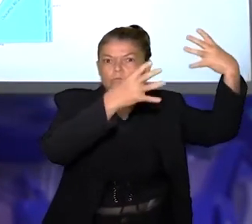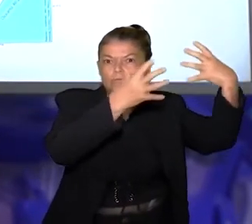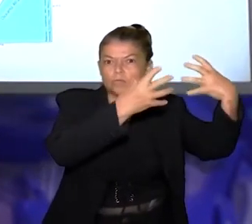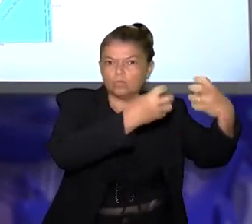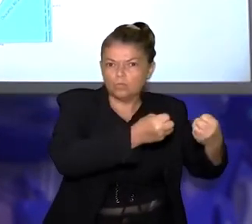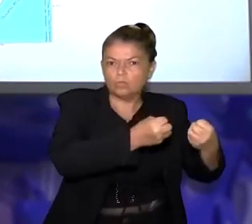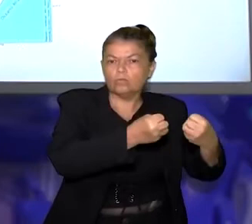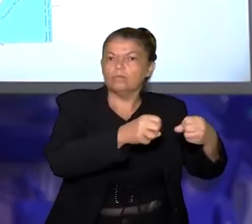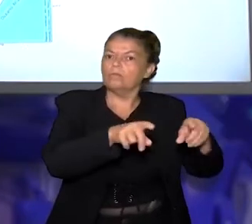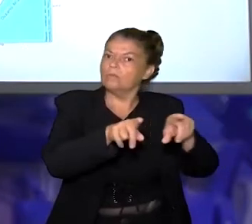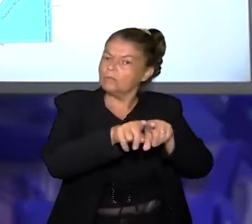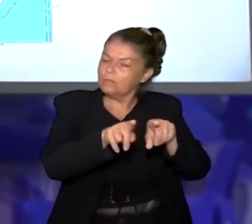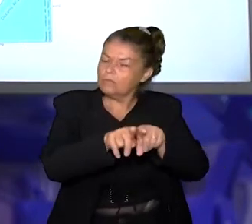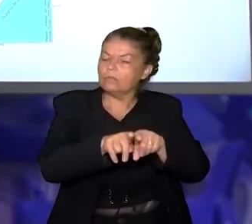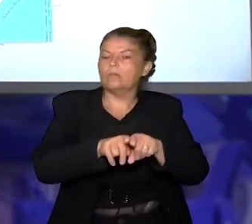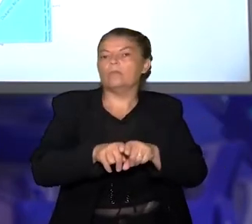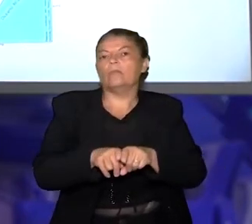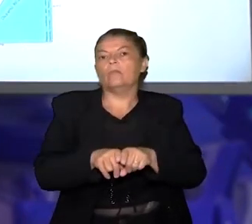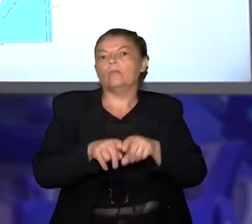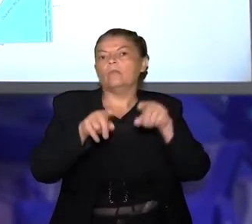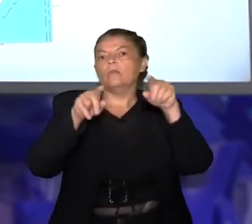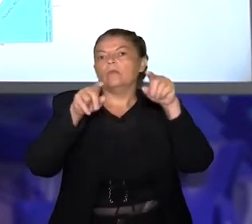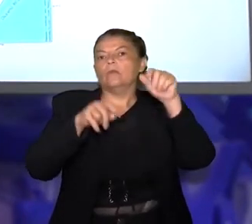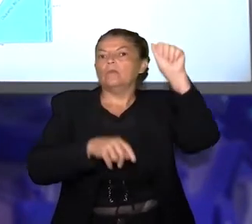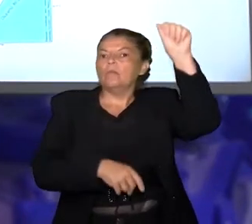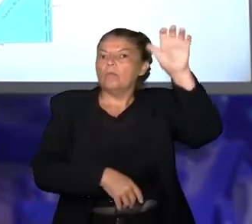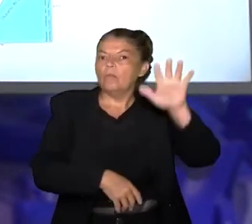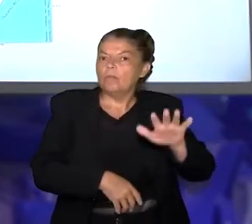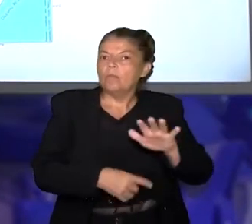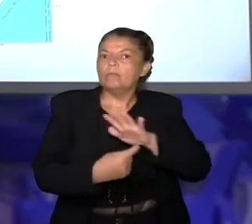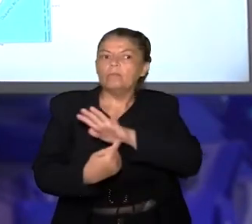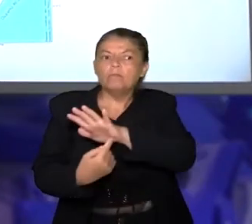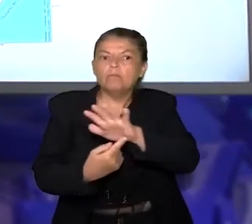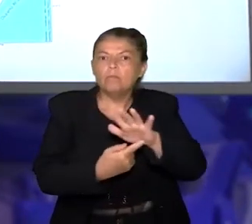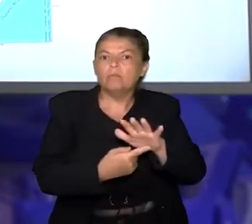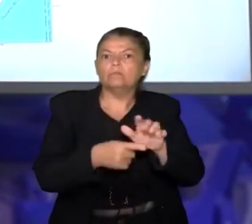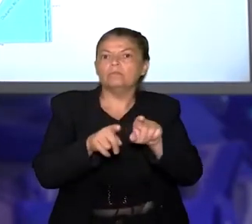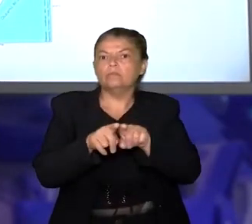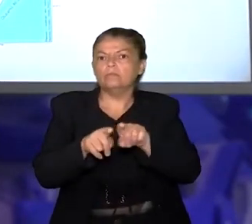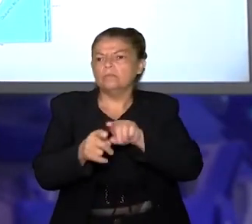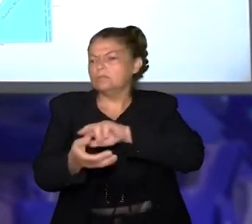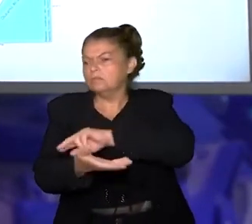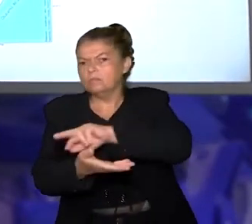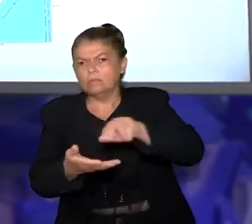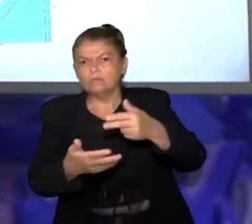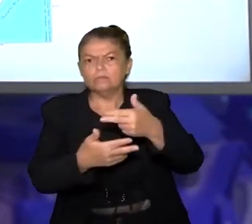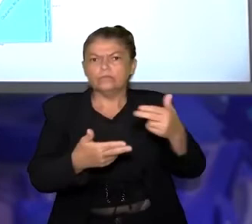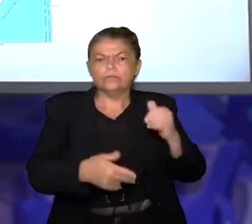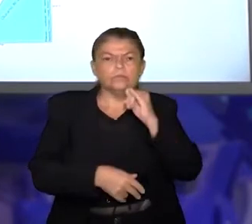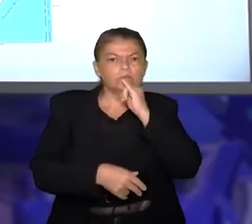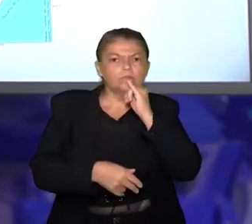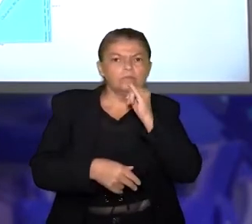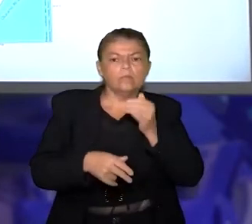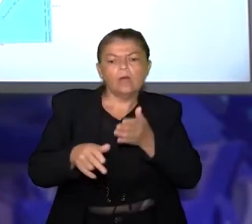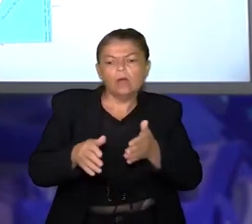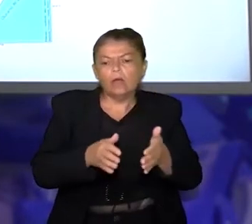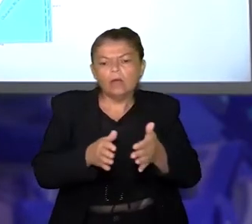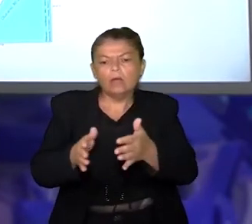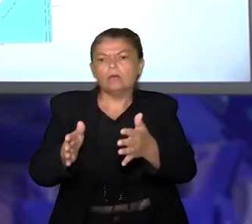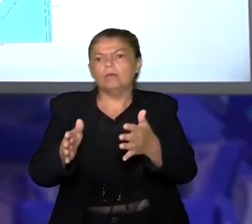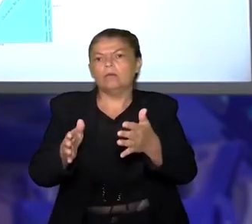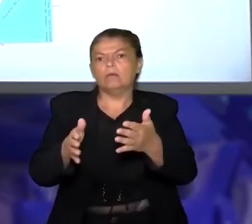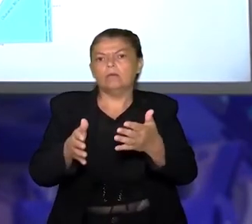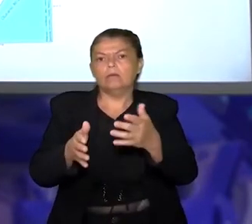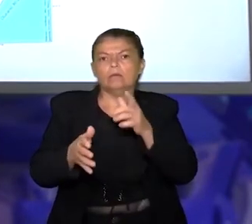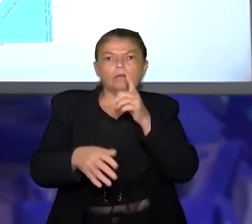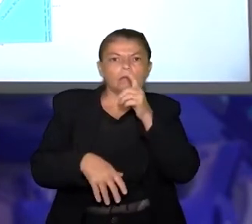pesquisar algo, pesquisar sobre uma bacia hidrográfica, sobre um rio, sobre uma função. Então, esse aqui é um mapa